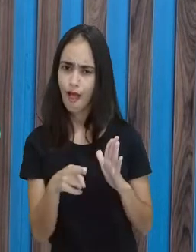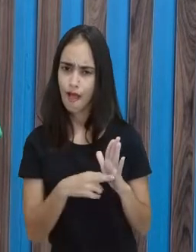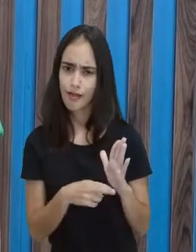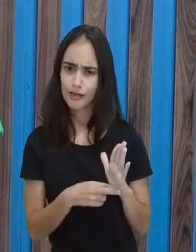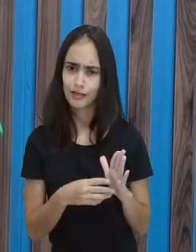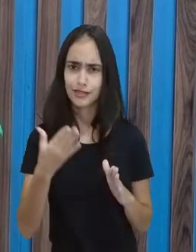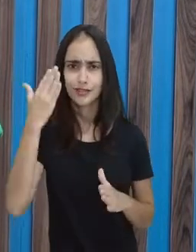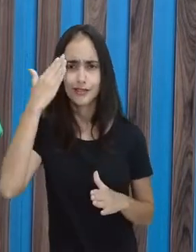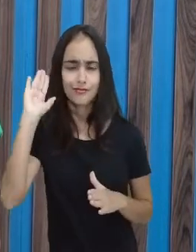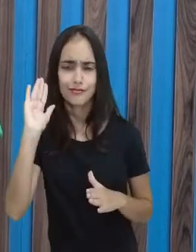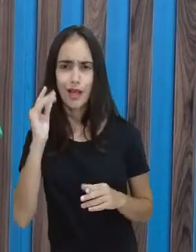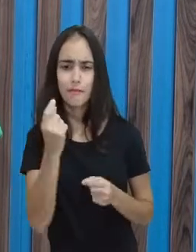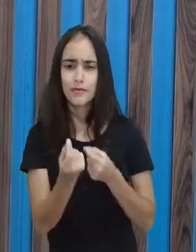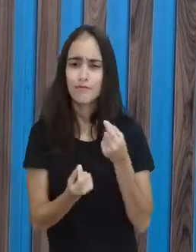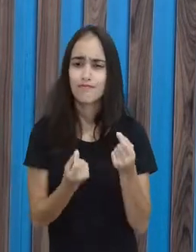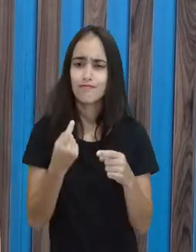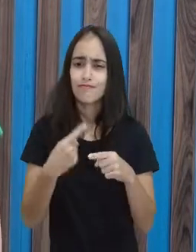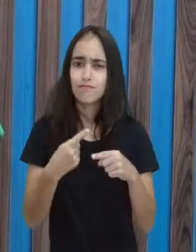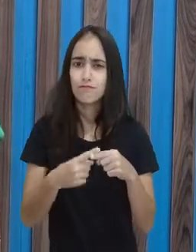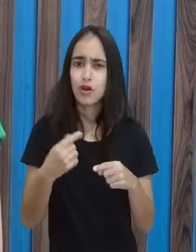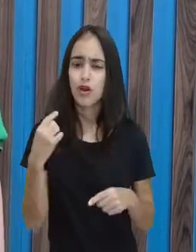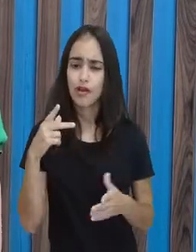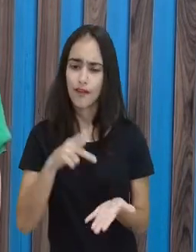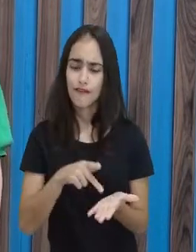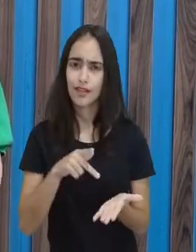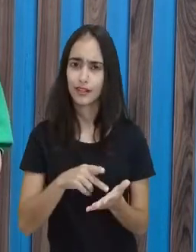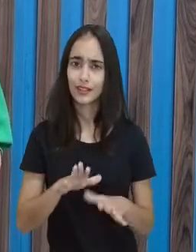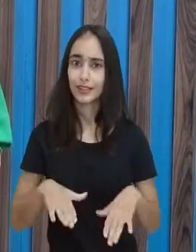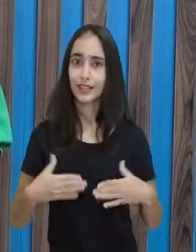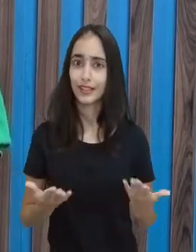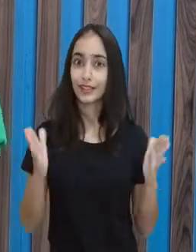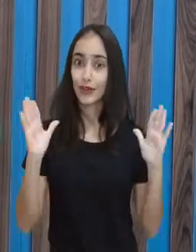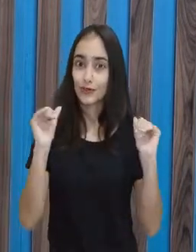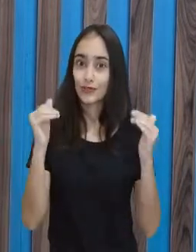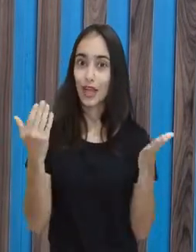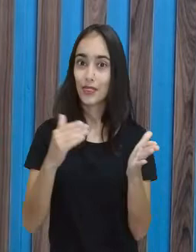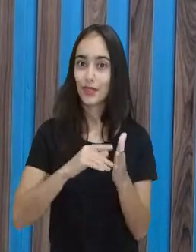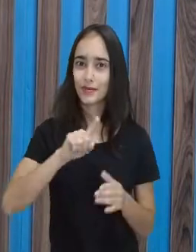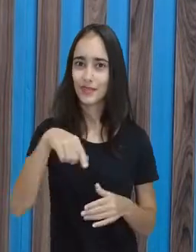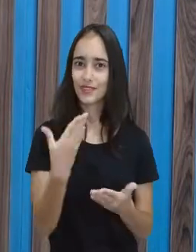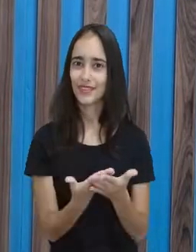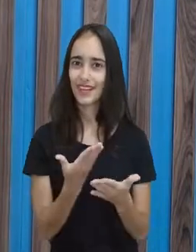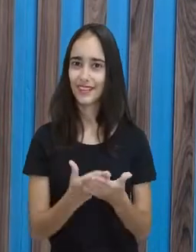aquilo ali fica bem complicado. Então, turma, tchau. Até a próxima aula.